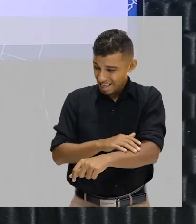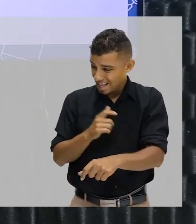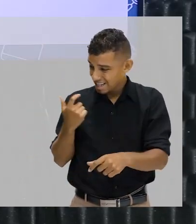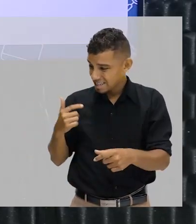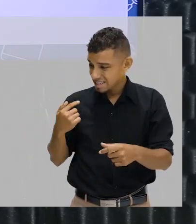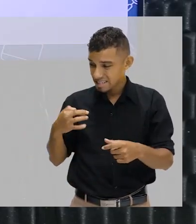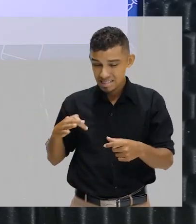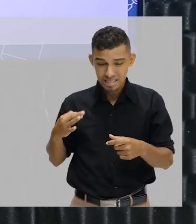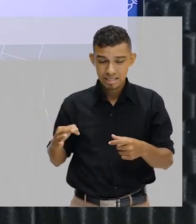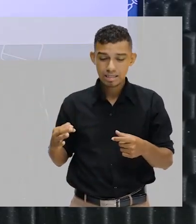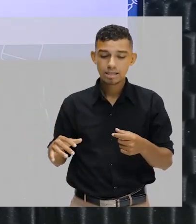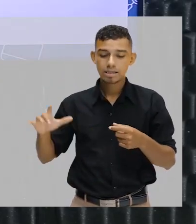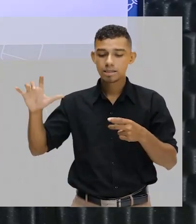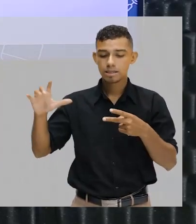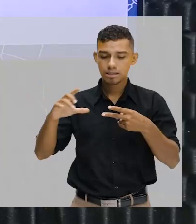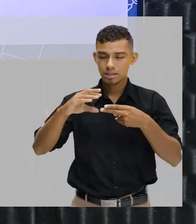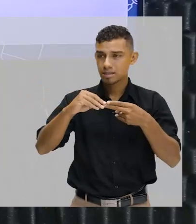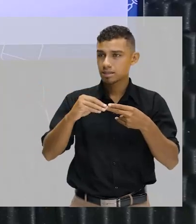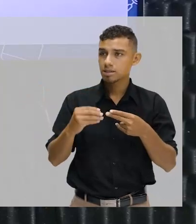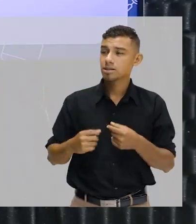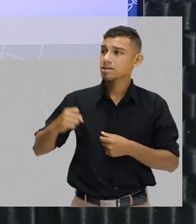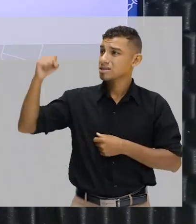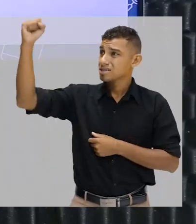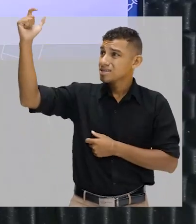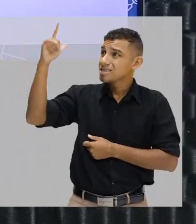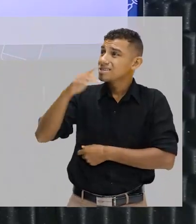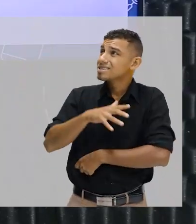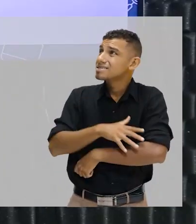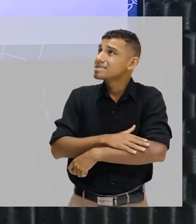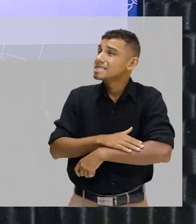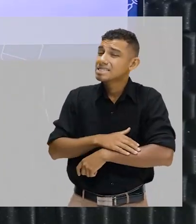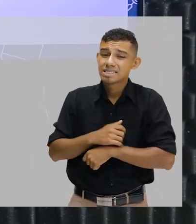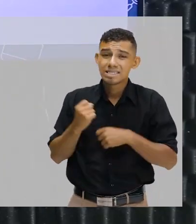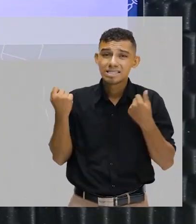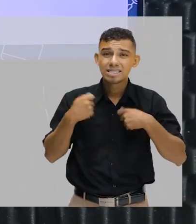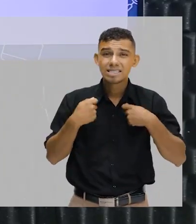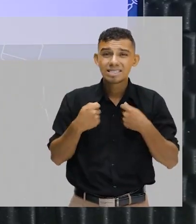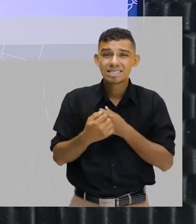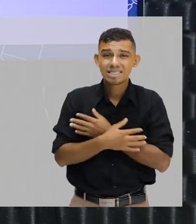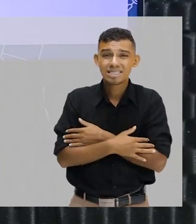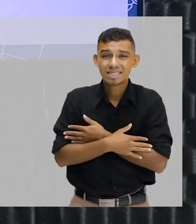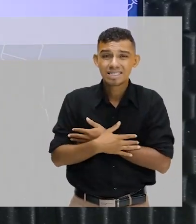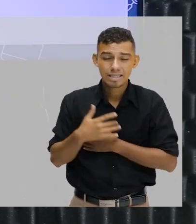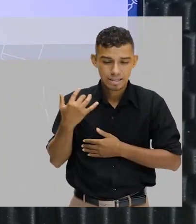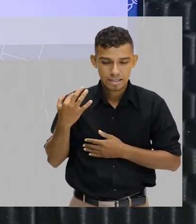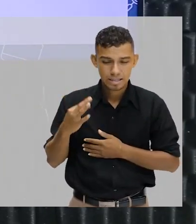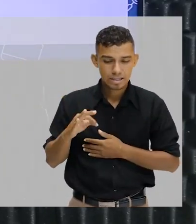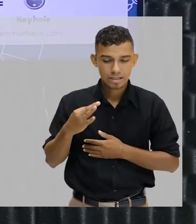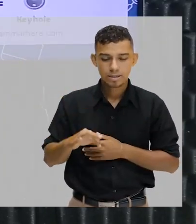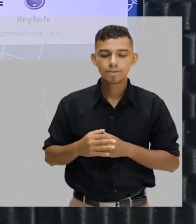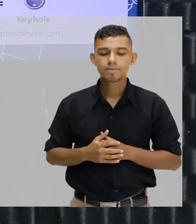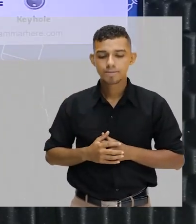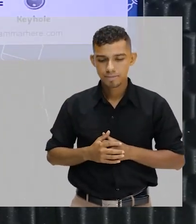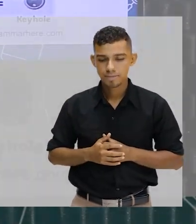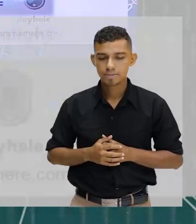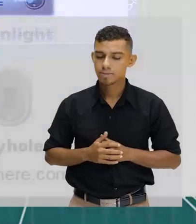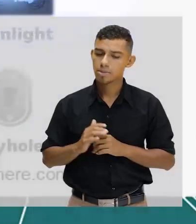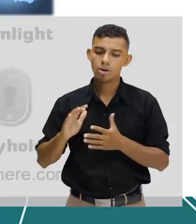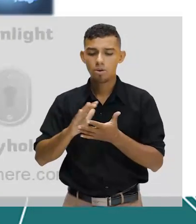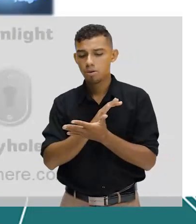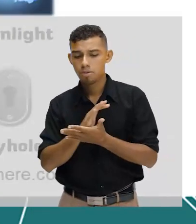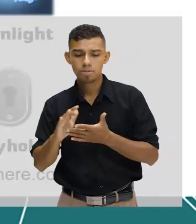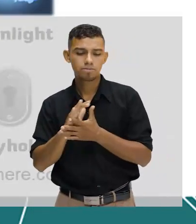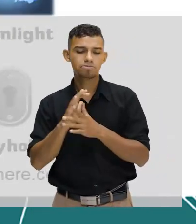insolação, é a queimadura que você adquire a partir da exposição ao sol. Então, são